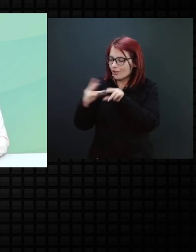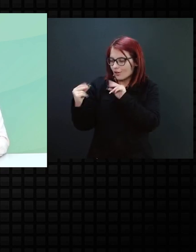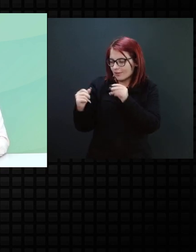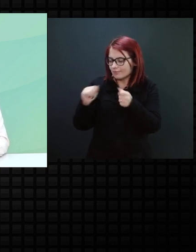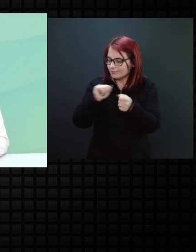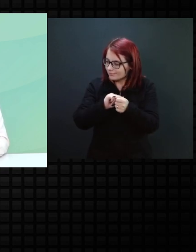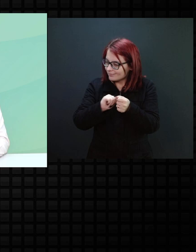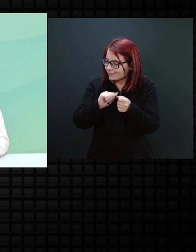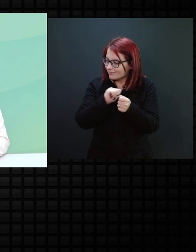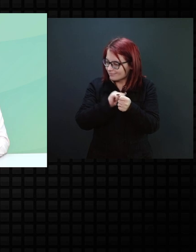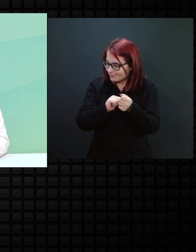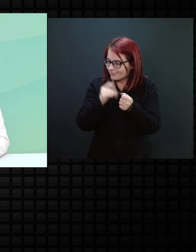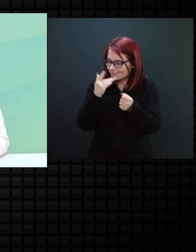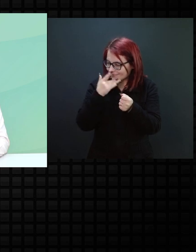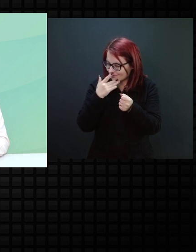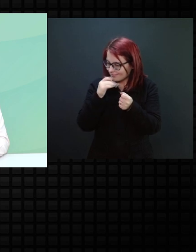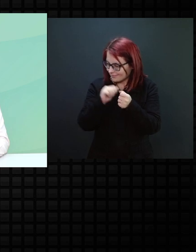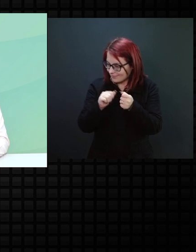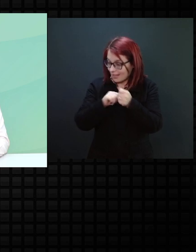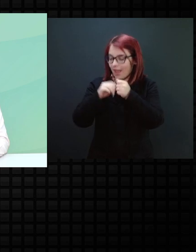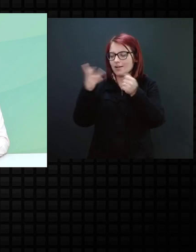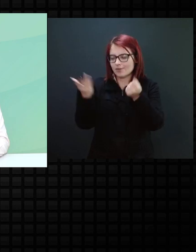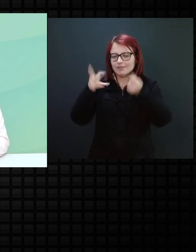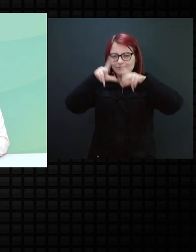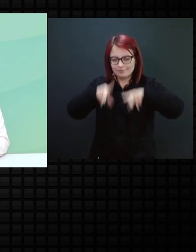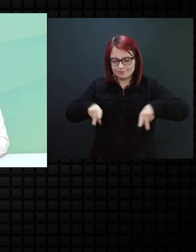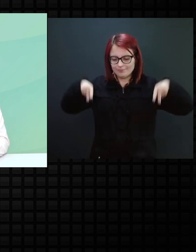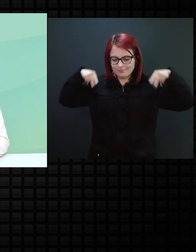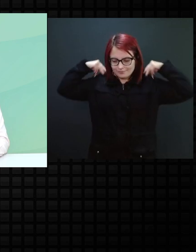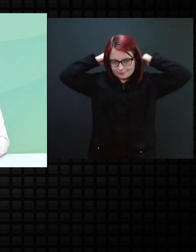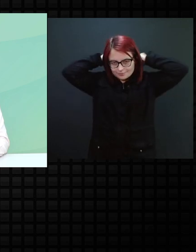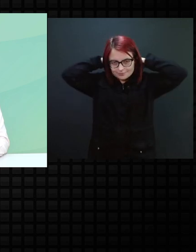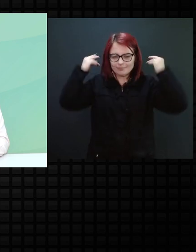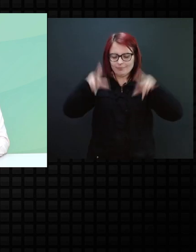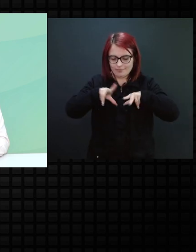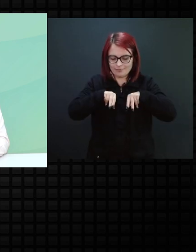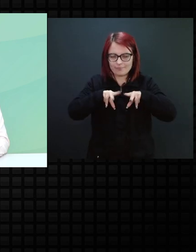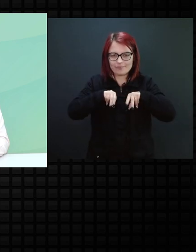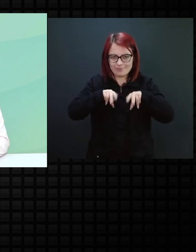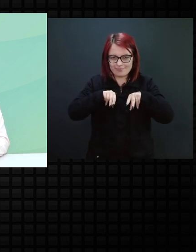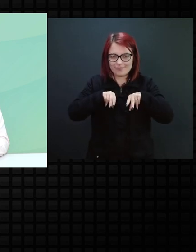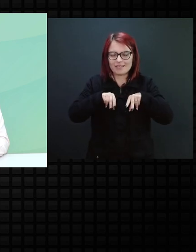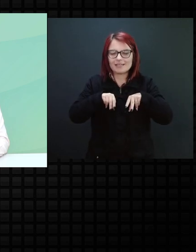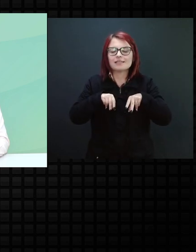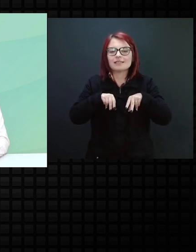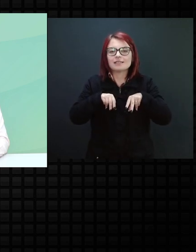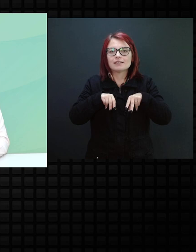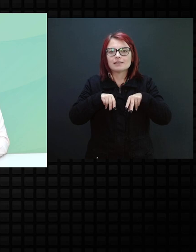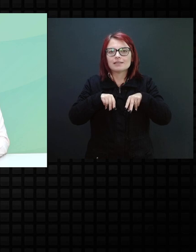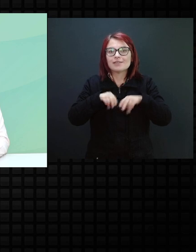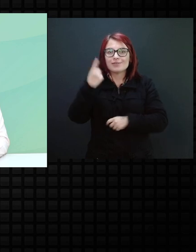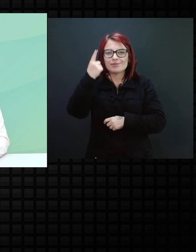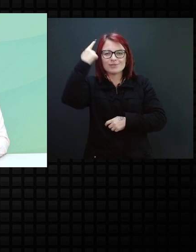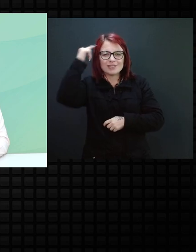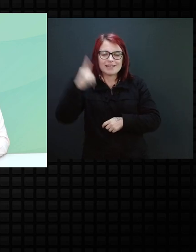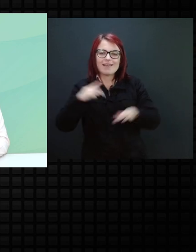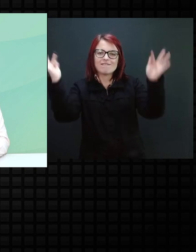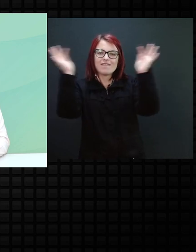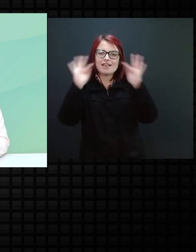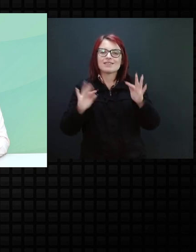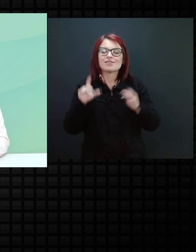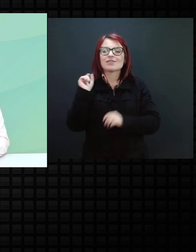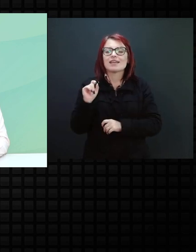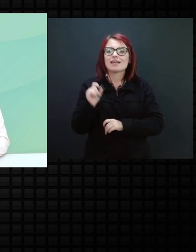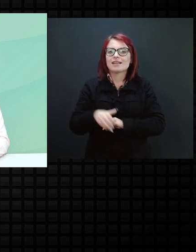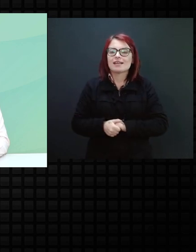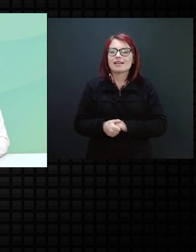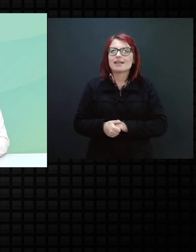vai se alimentar, o babeiro, coloca, amarra, e aqui, passando a mão. Um dia ela chegou muito feliz, professor, e